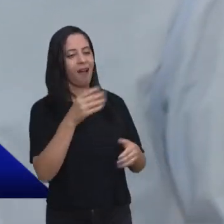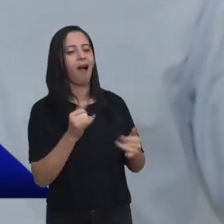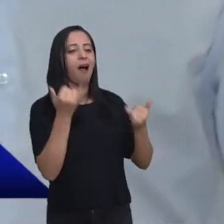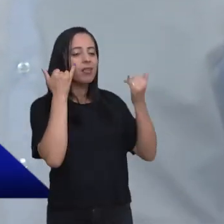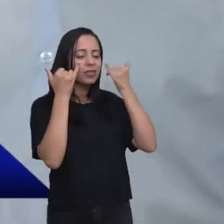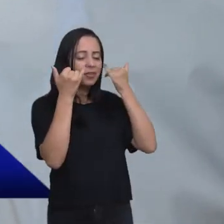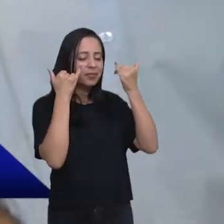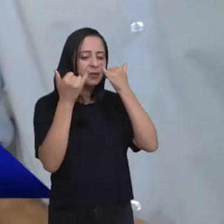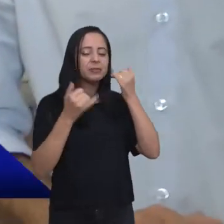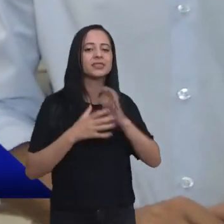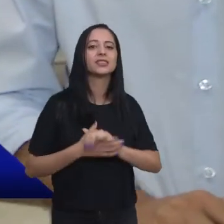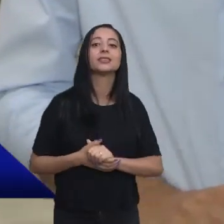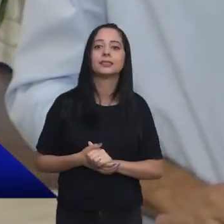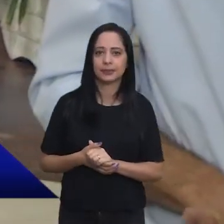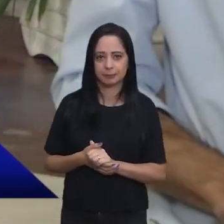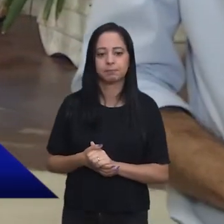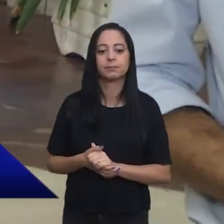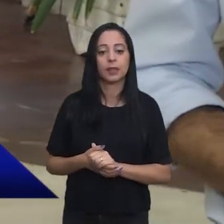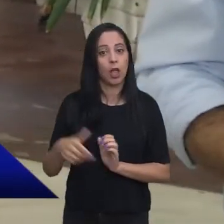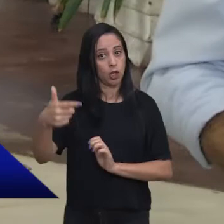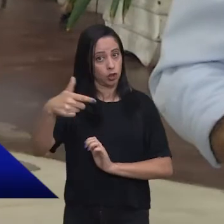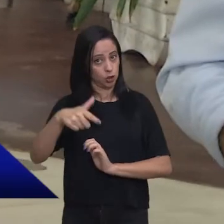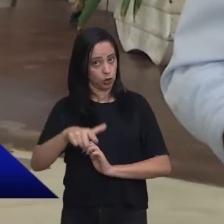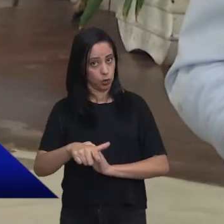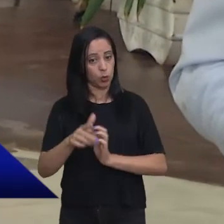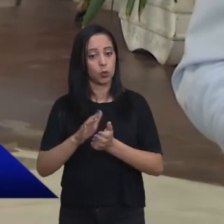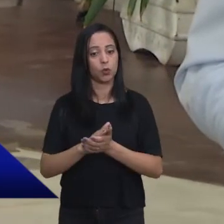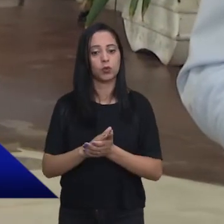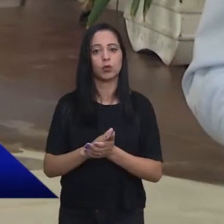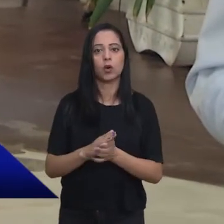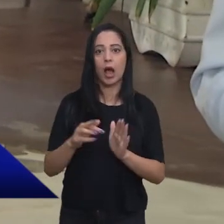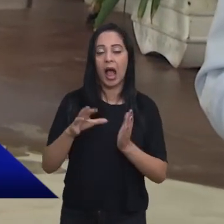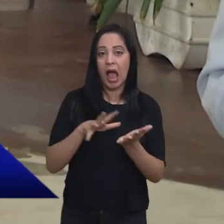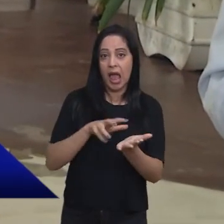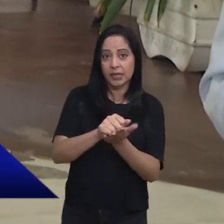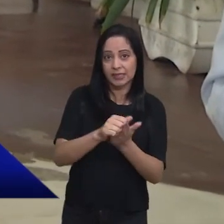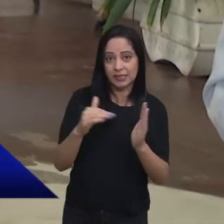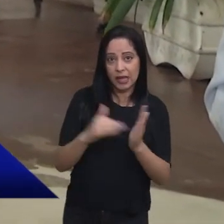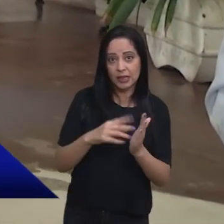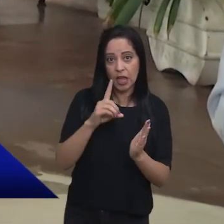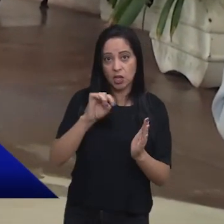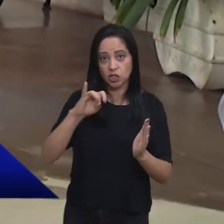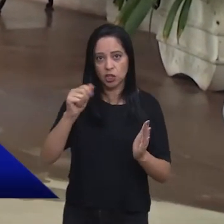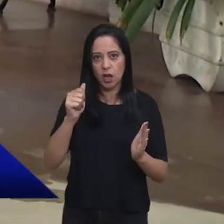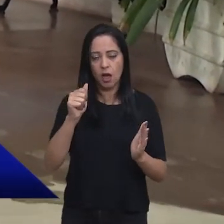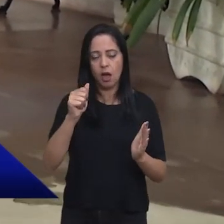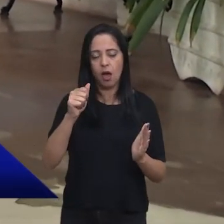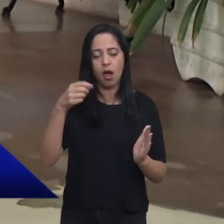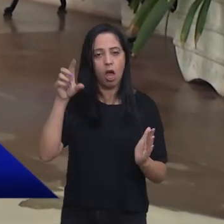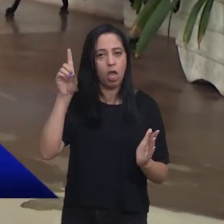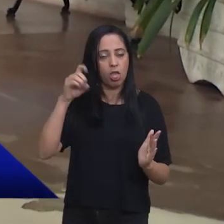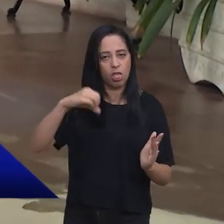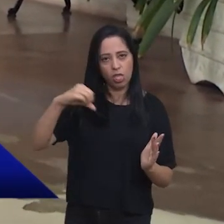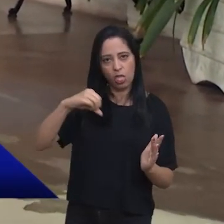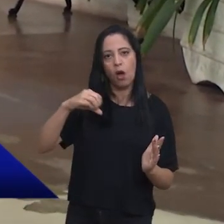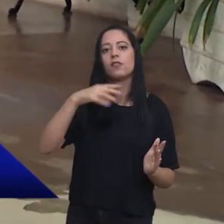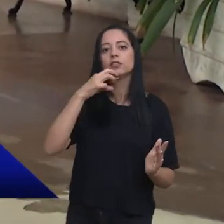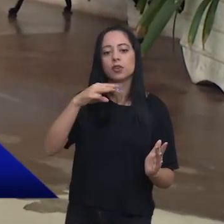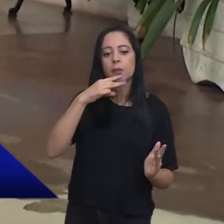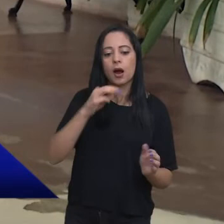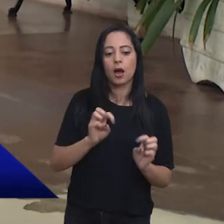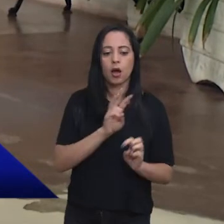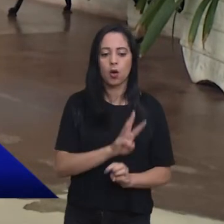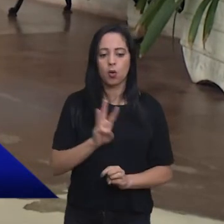informações, viu, Tom? Então, gente, afirmando aí, como ele disse, as inscrições até dia 9 de março. Aí o site da